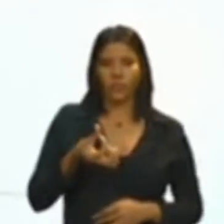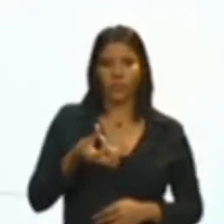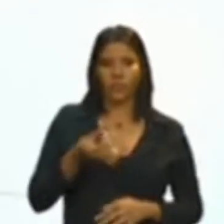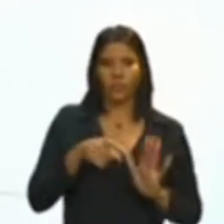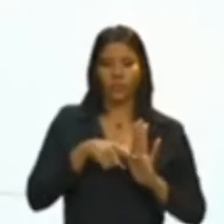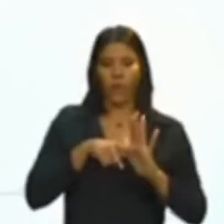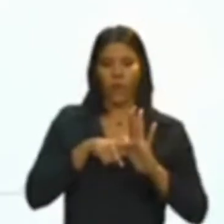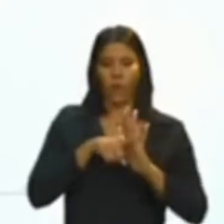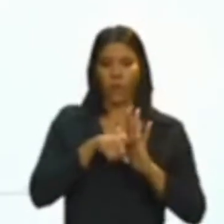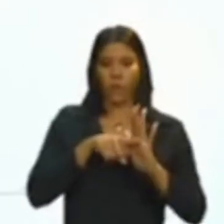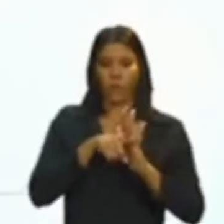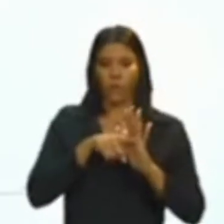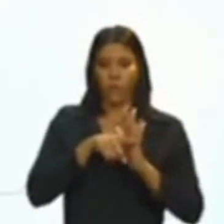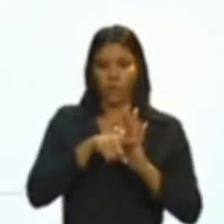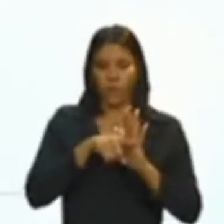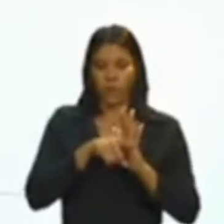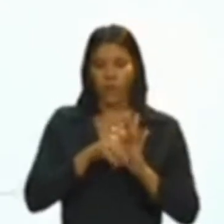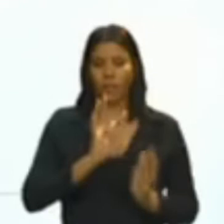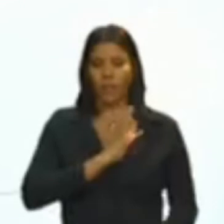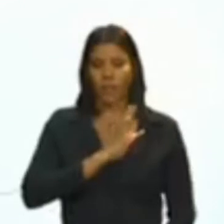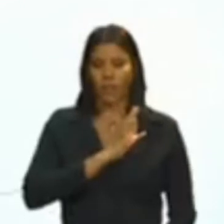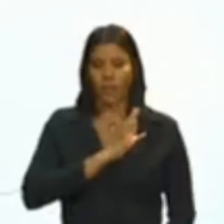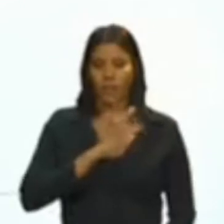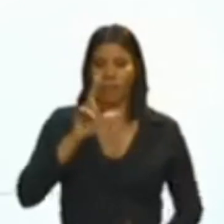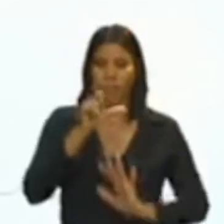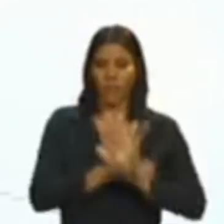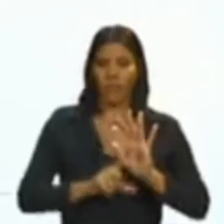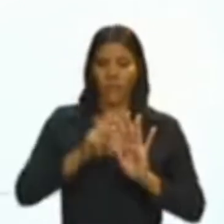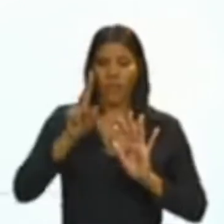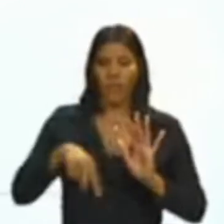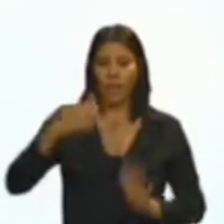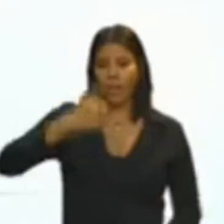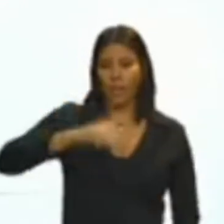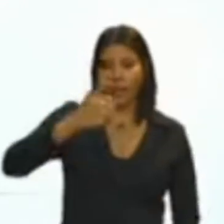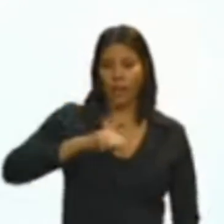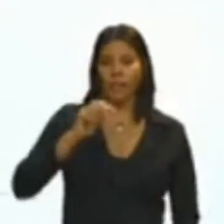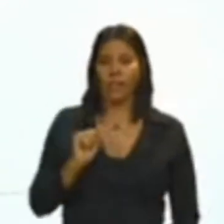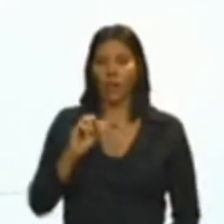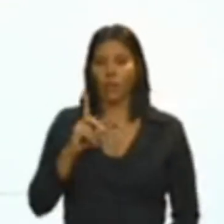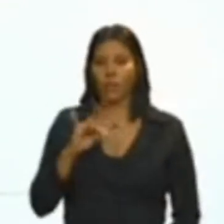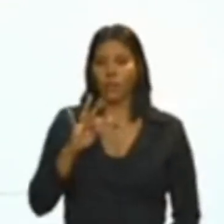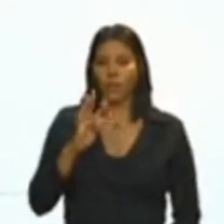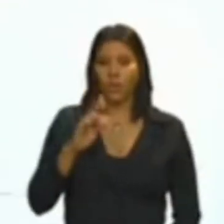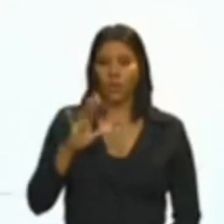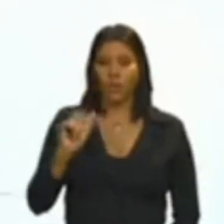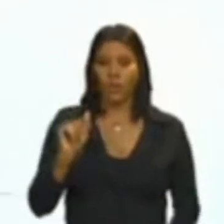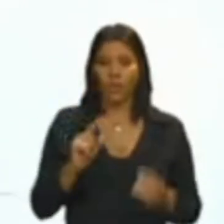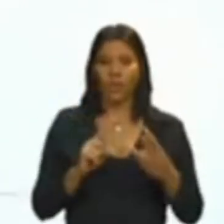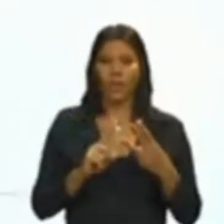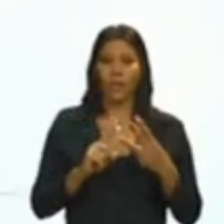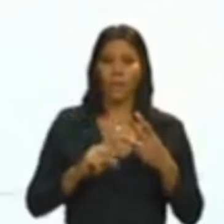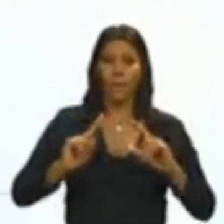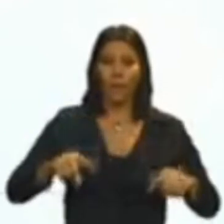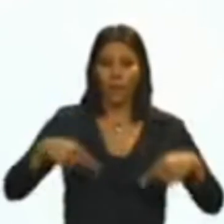técnica legislativa. Foram análises técnicas, auditorias, monitoramento, consolidação de dados, atualização de